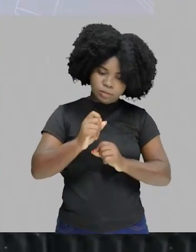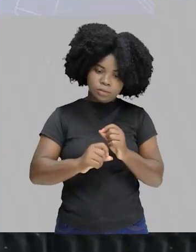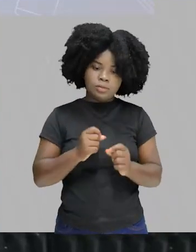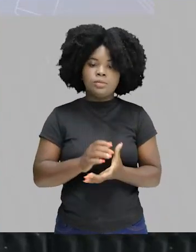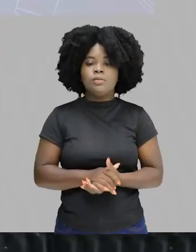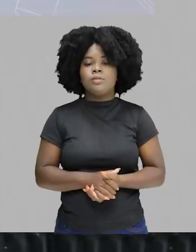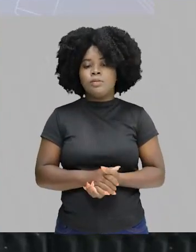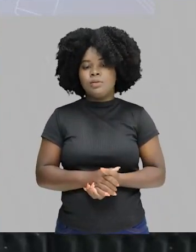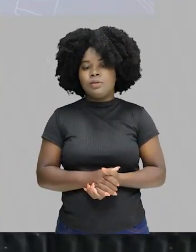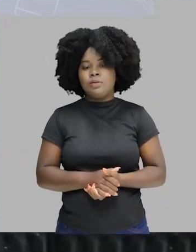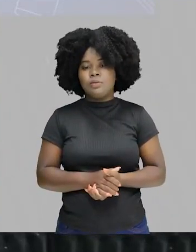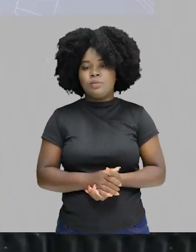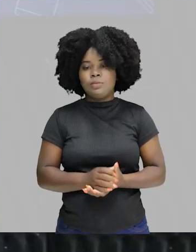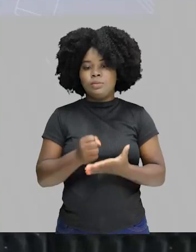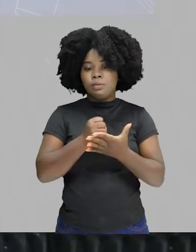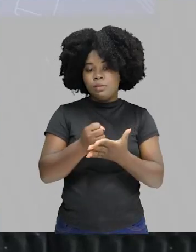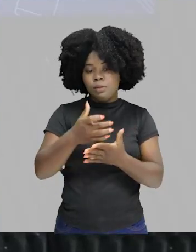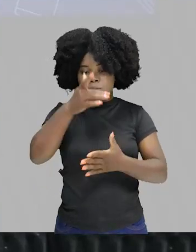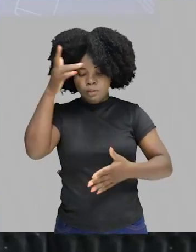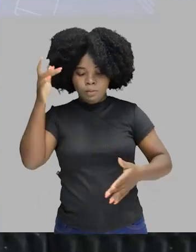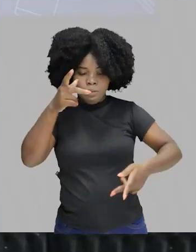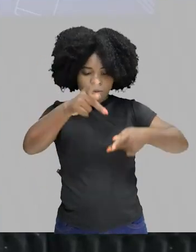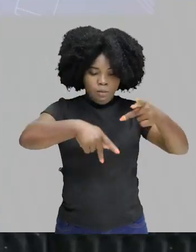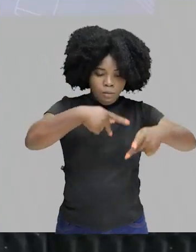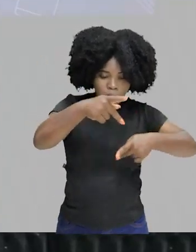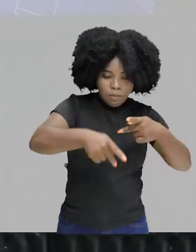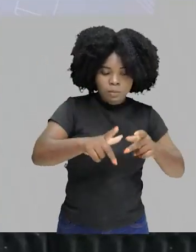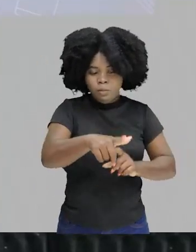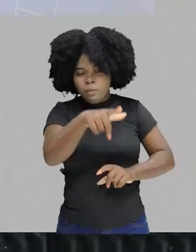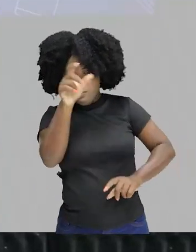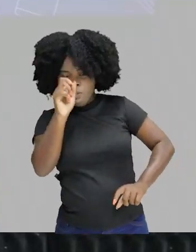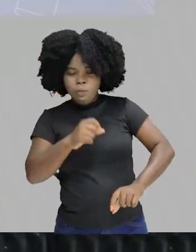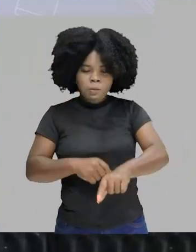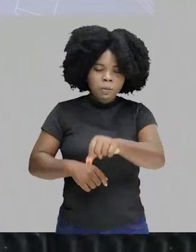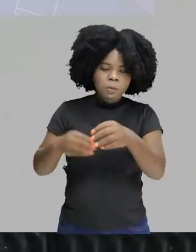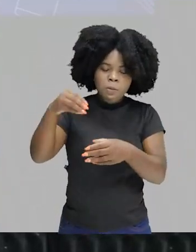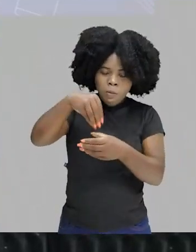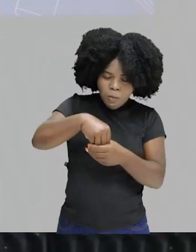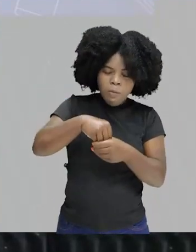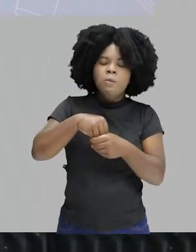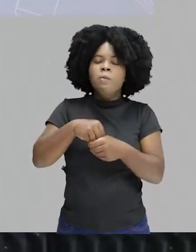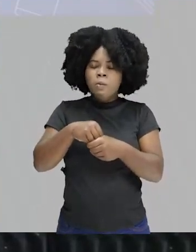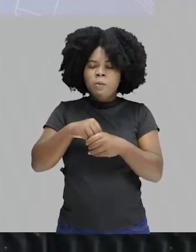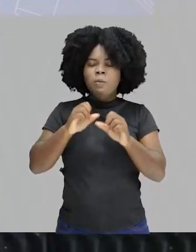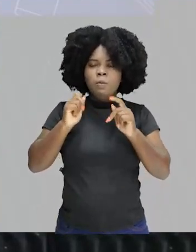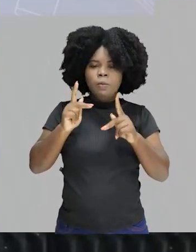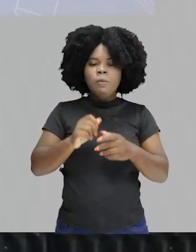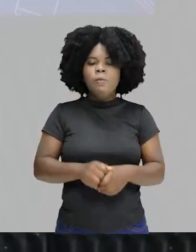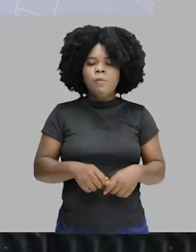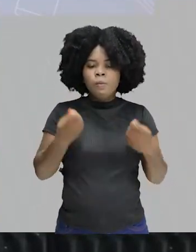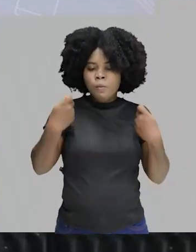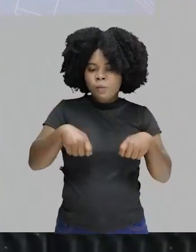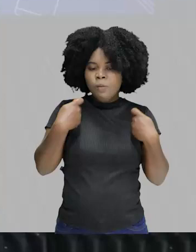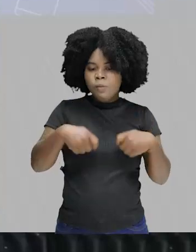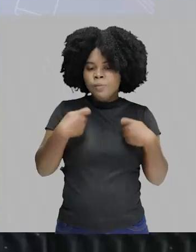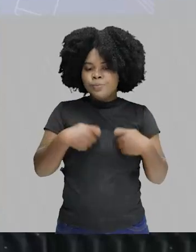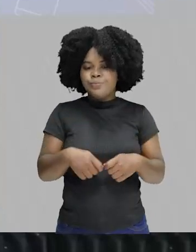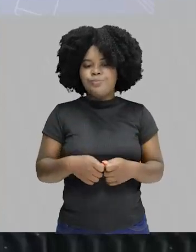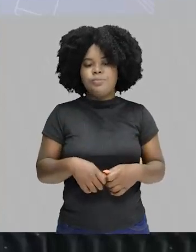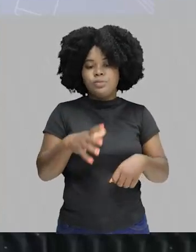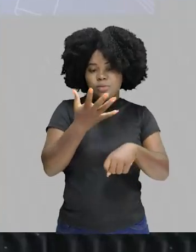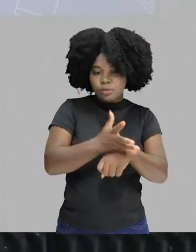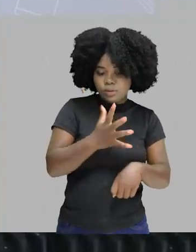participação ali, concretizada, desses atores que precisam estar ali no chão da ágora,